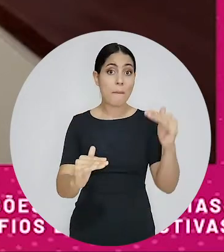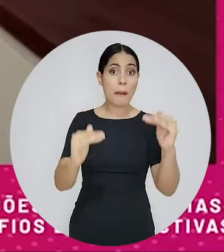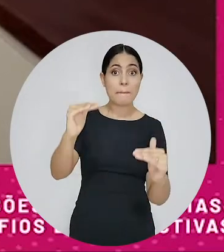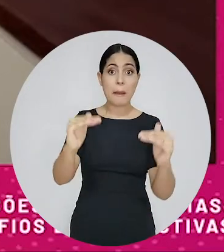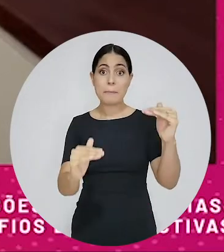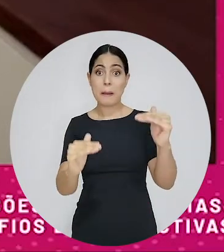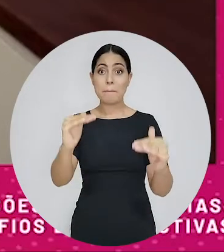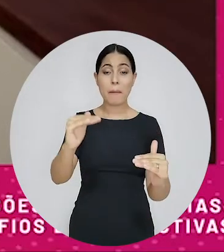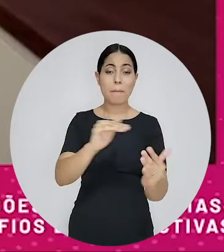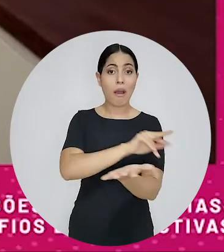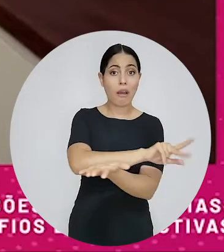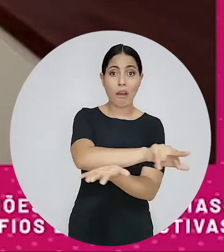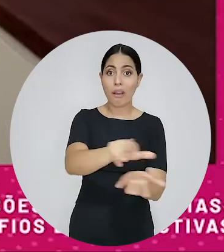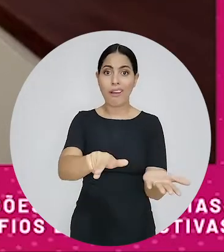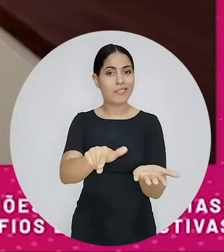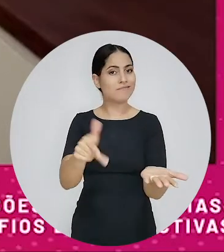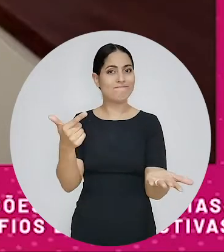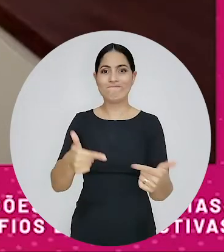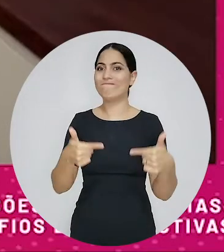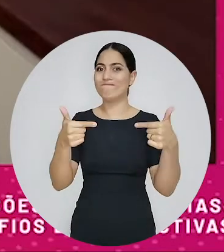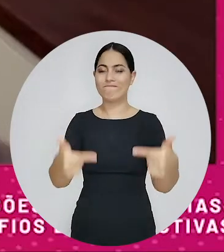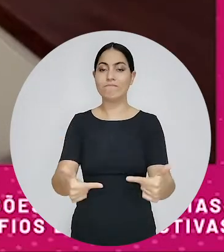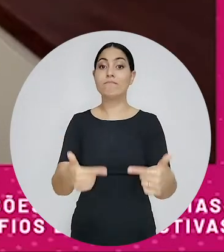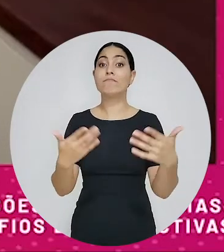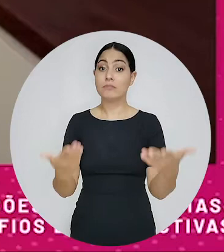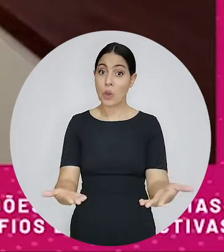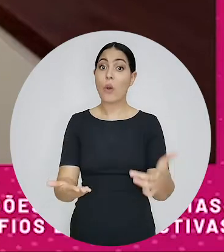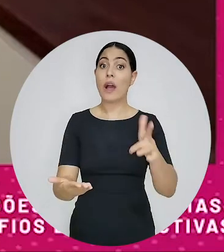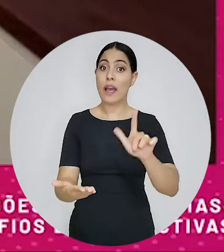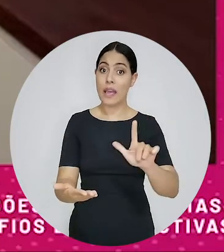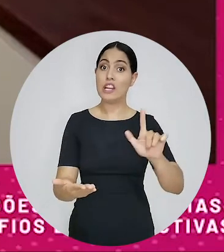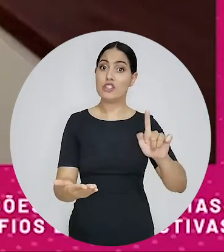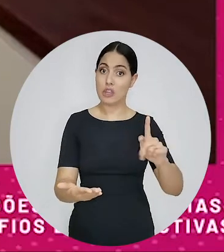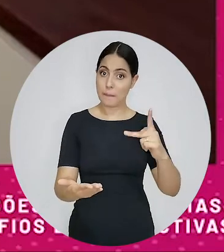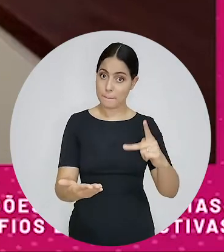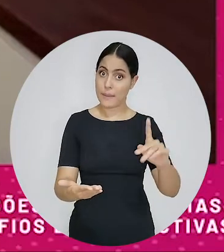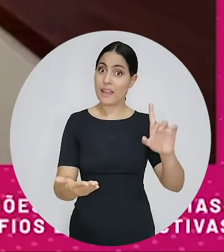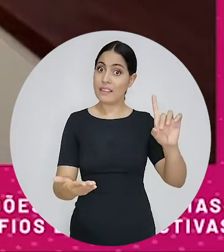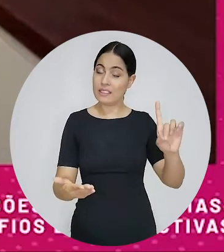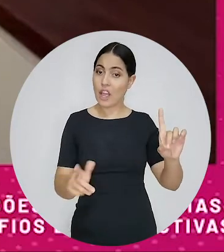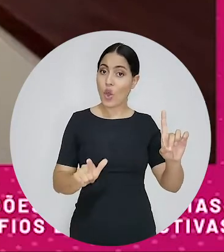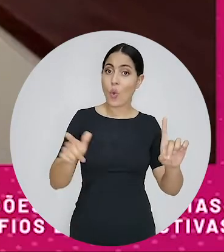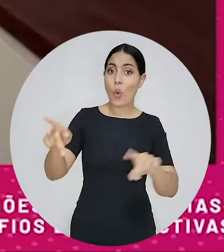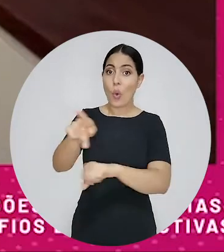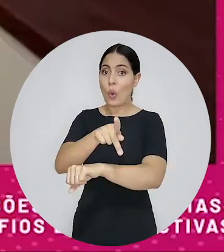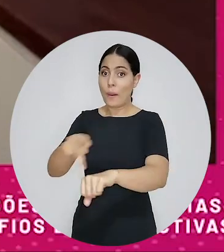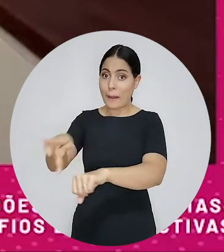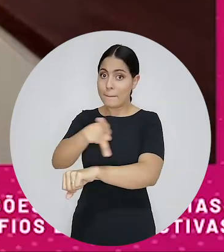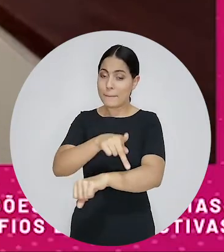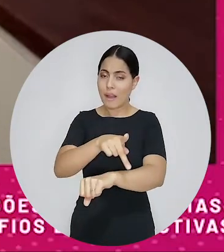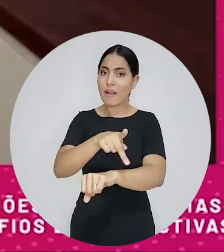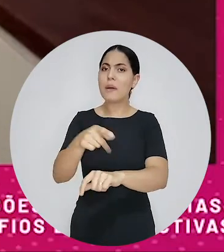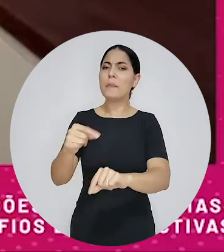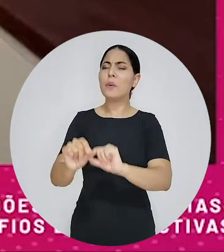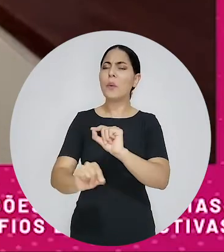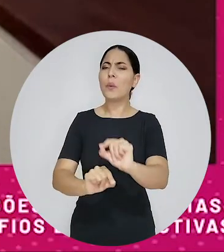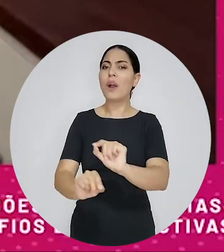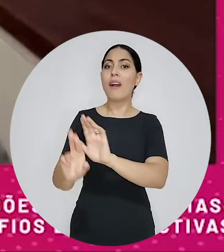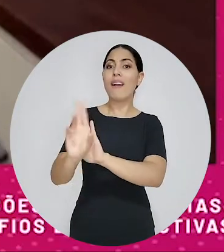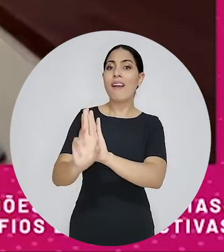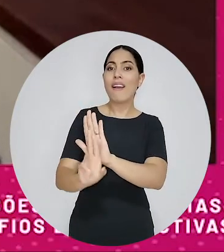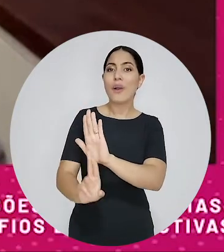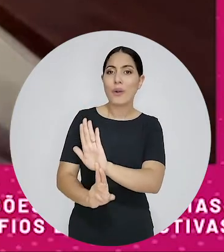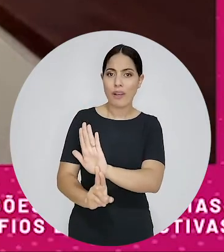funcionar. O que a GDPR fez foi forçar os outros países a regularem o uso dos seus dados, porque senão elas não